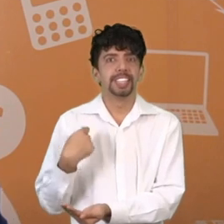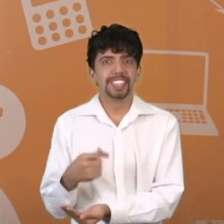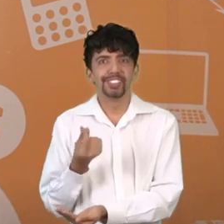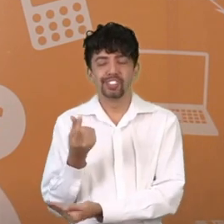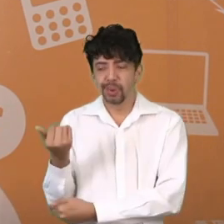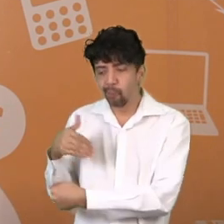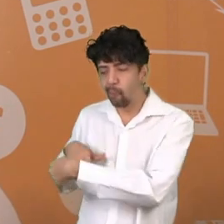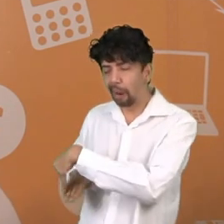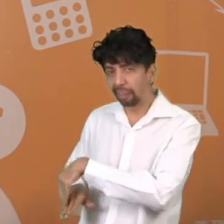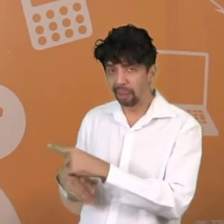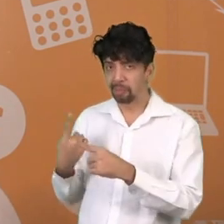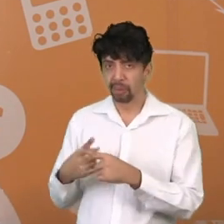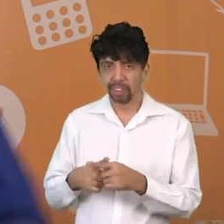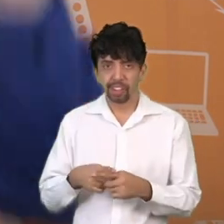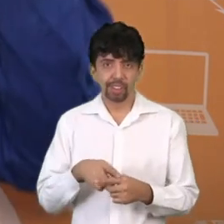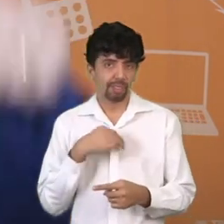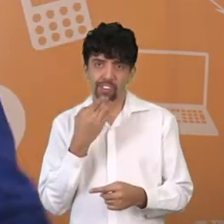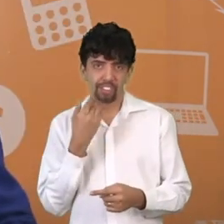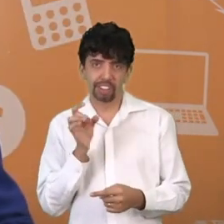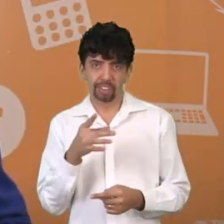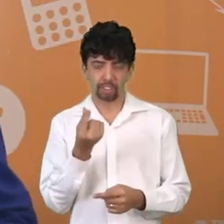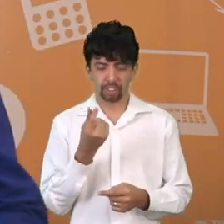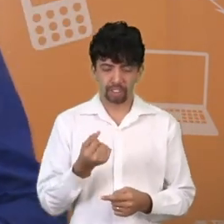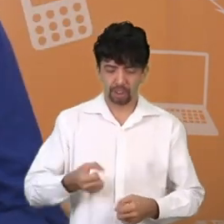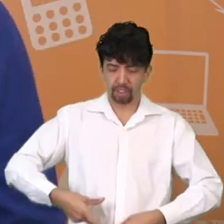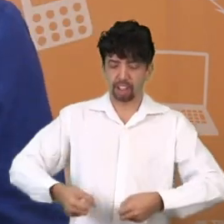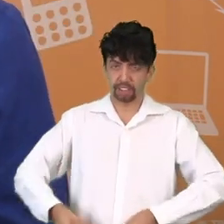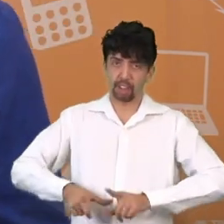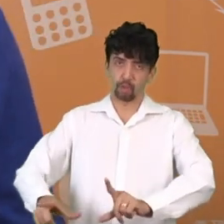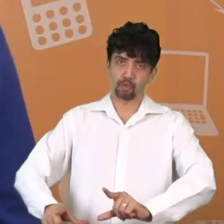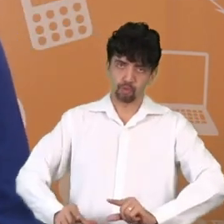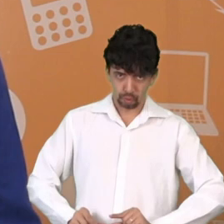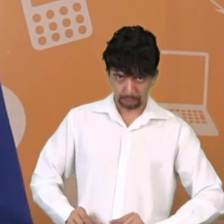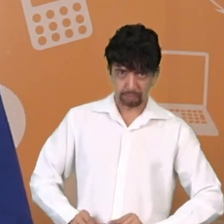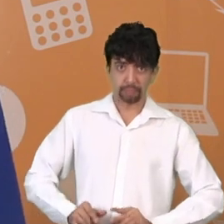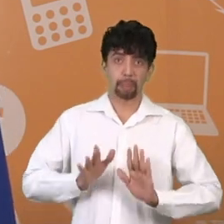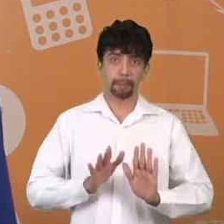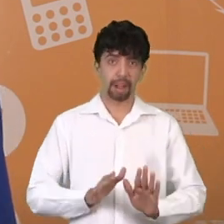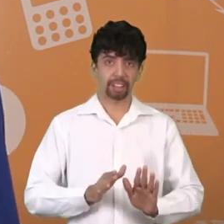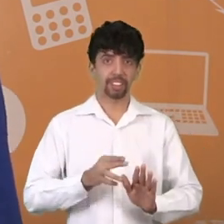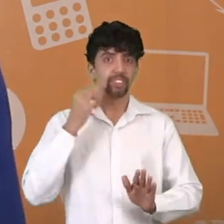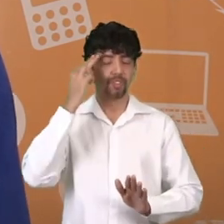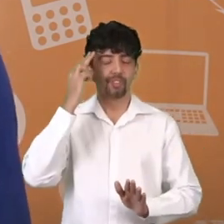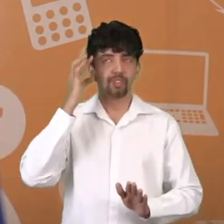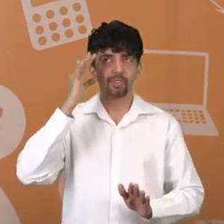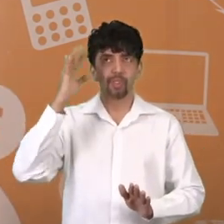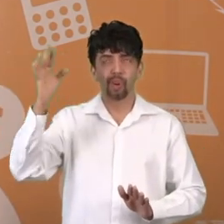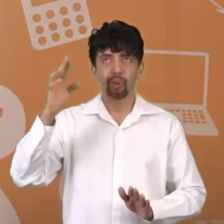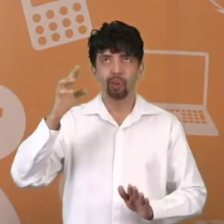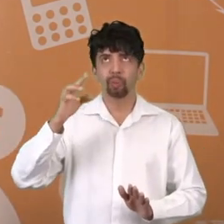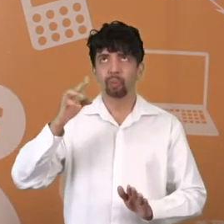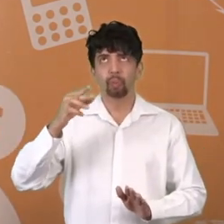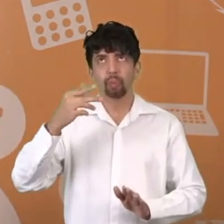dinheiro. Porque se eu simplesmente reduzo meus gastos, não estabeleço o que eu quero e simplesmente guardo o dinheiro,